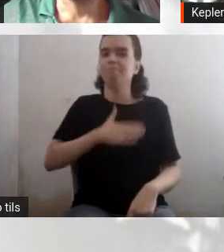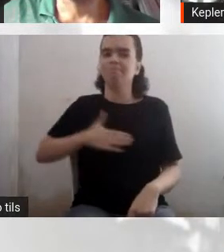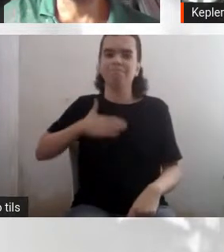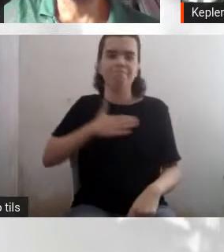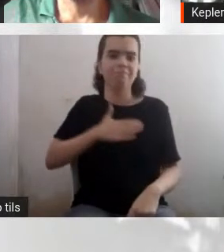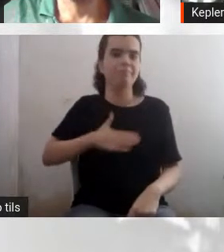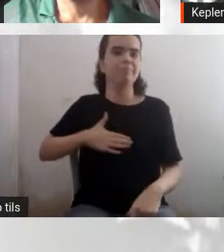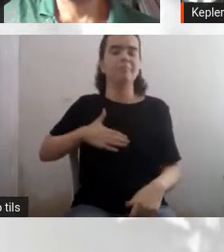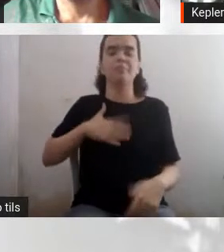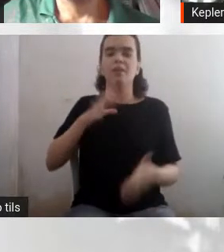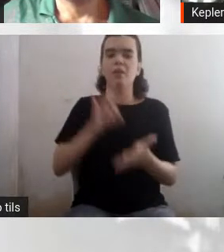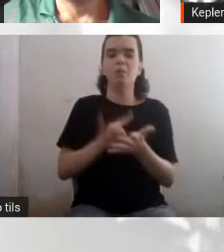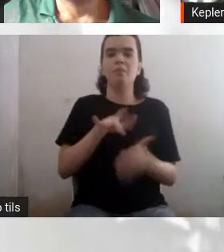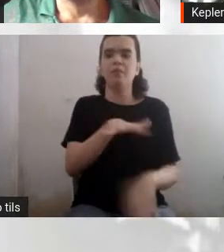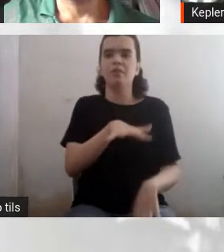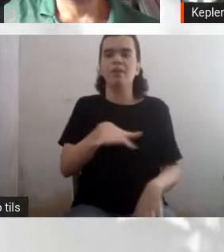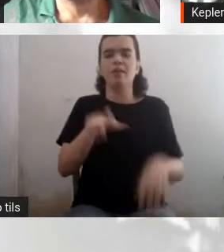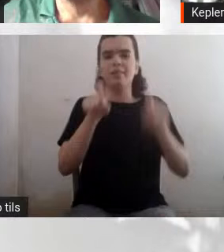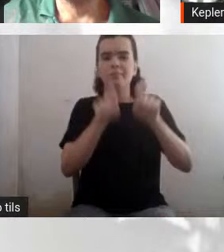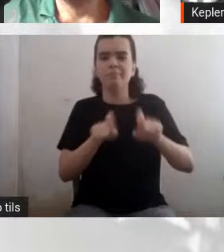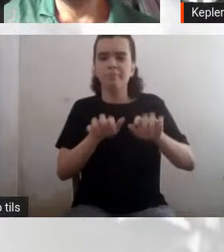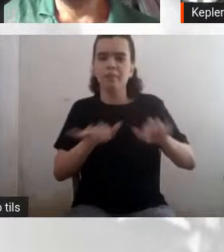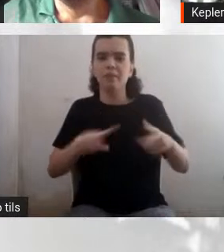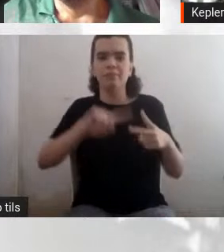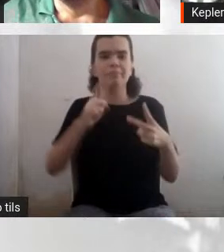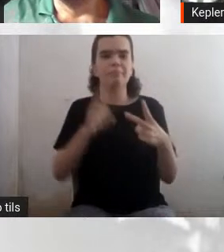computação e matemática, etc.